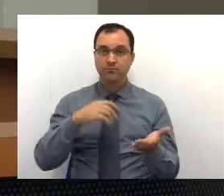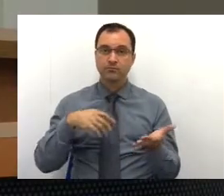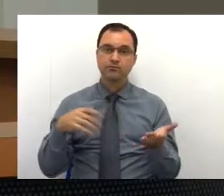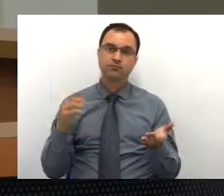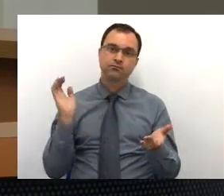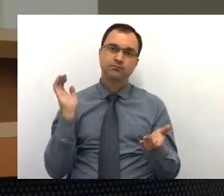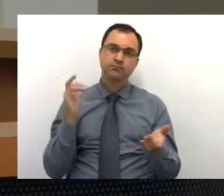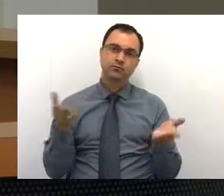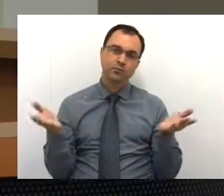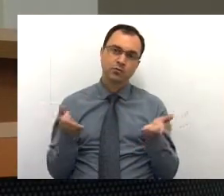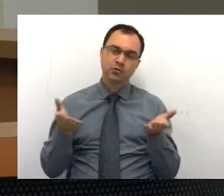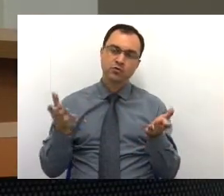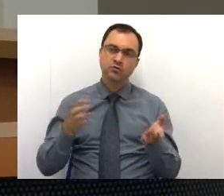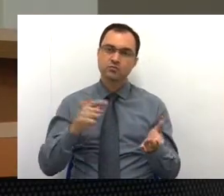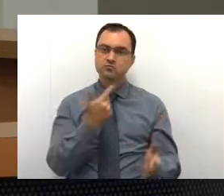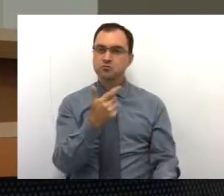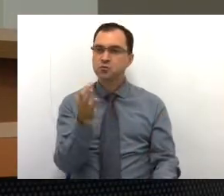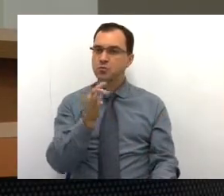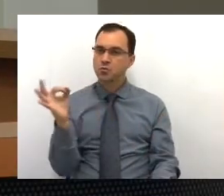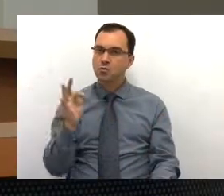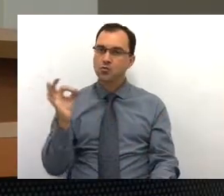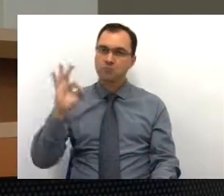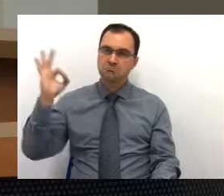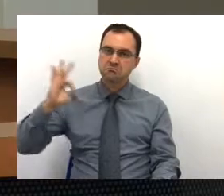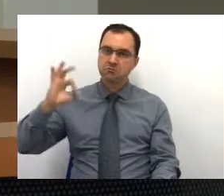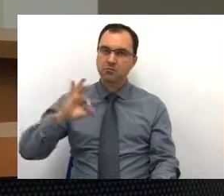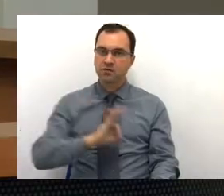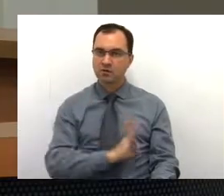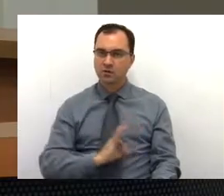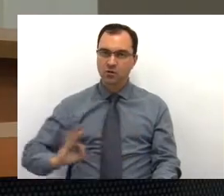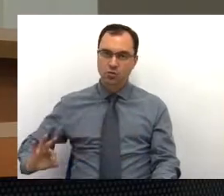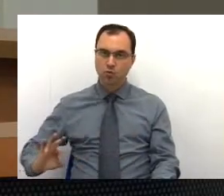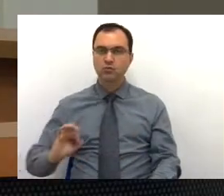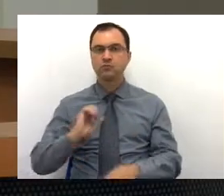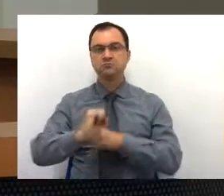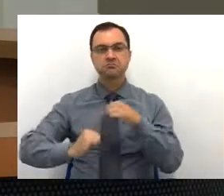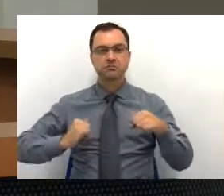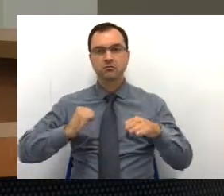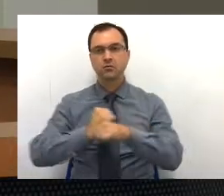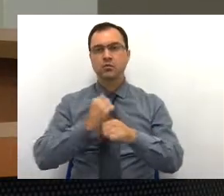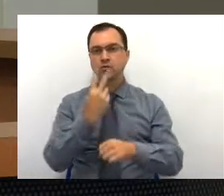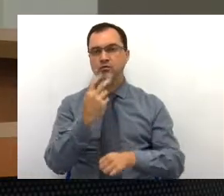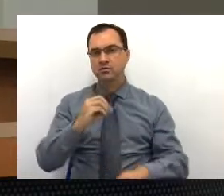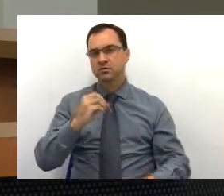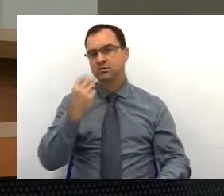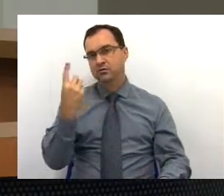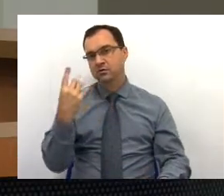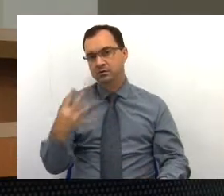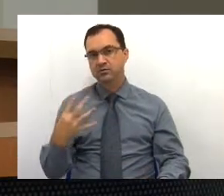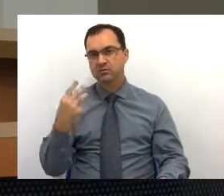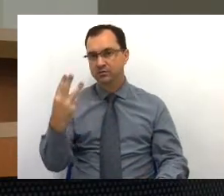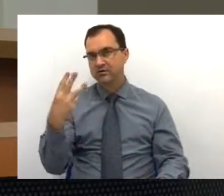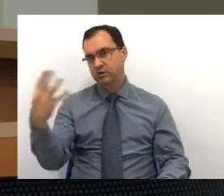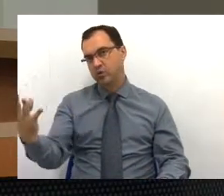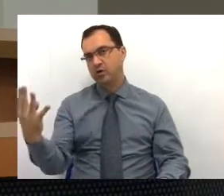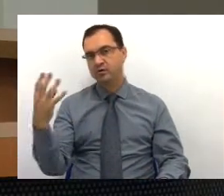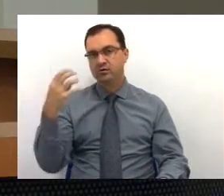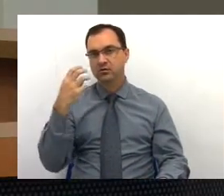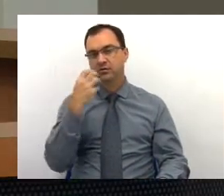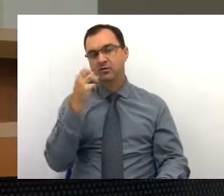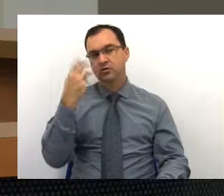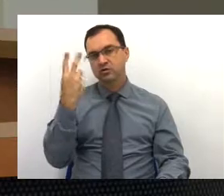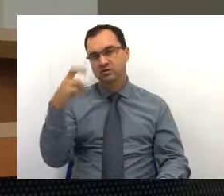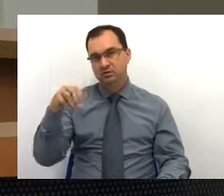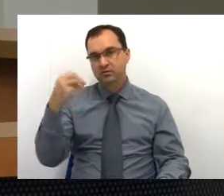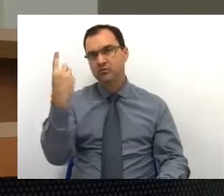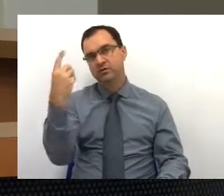Hoje, nós não temos nenhum índice, né, para 2014 a previsão é de mais 34, 2015 mais 34